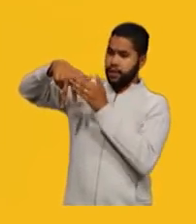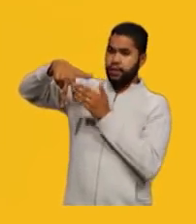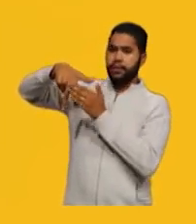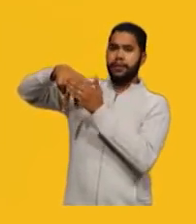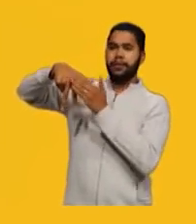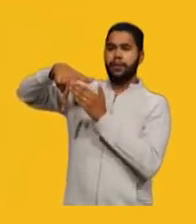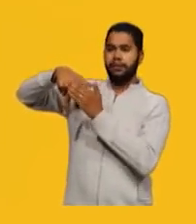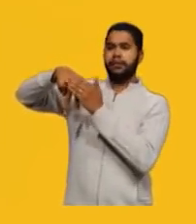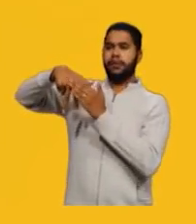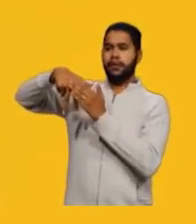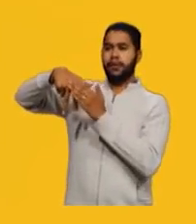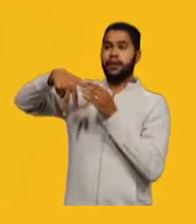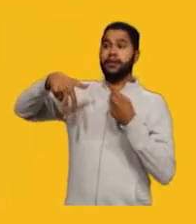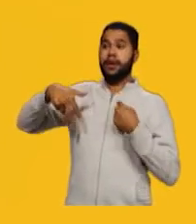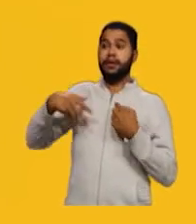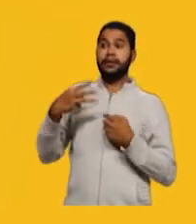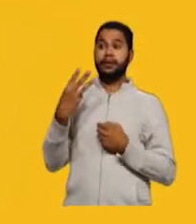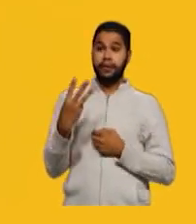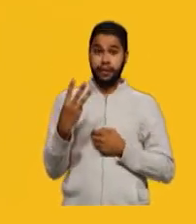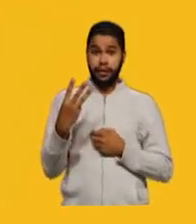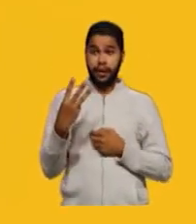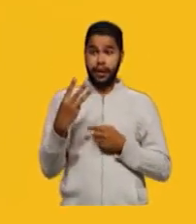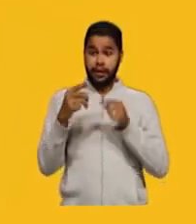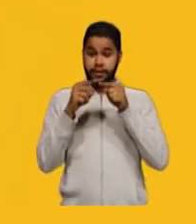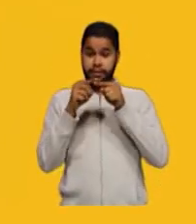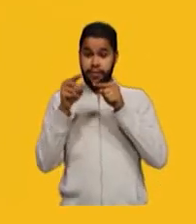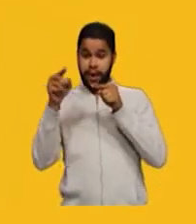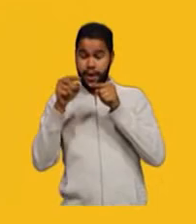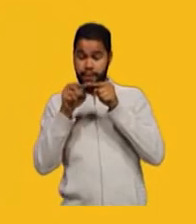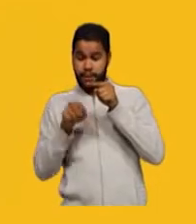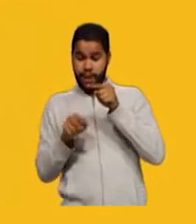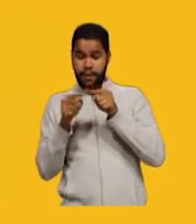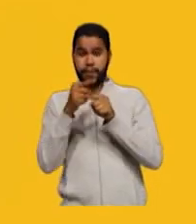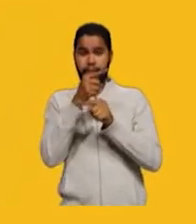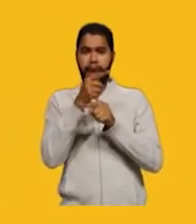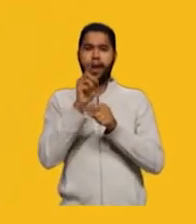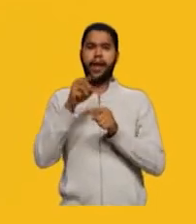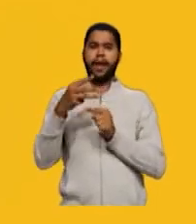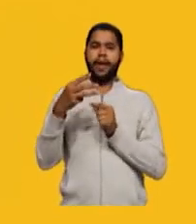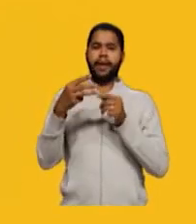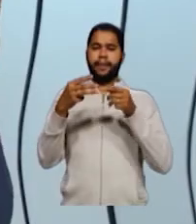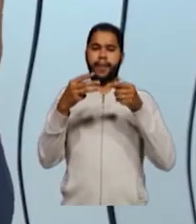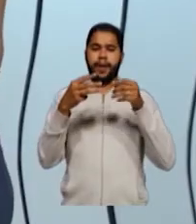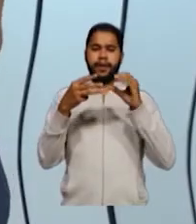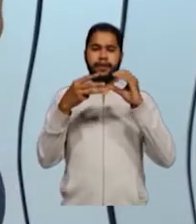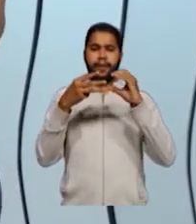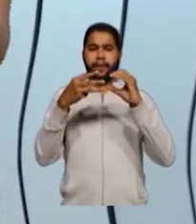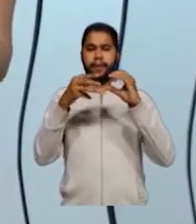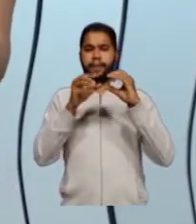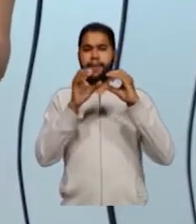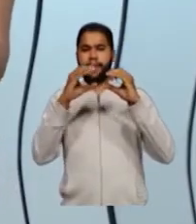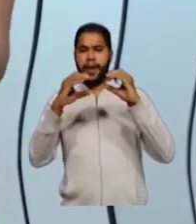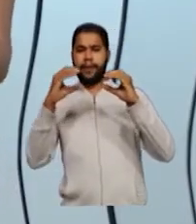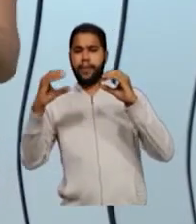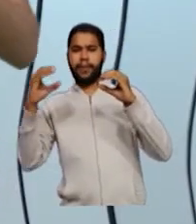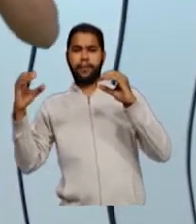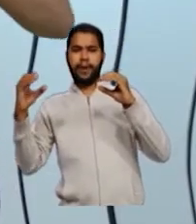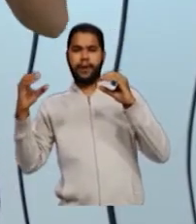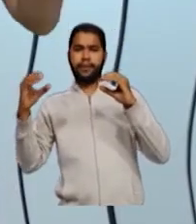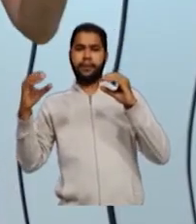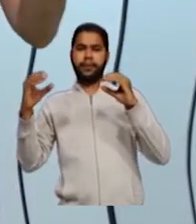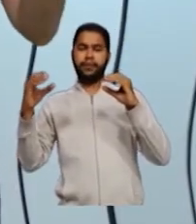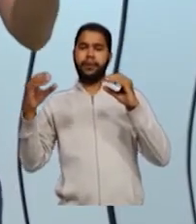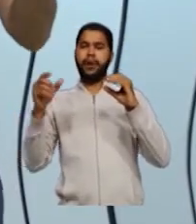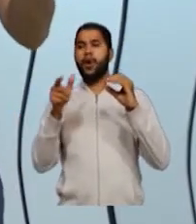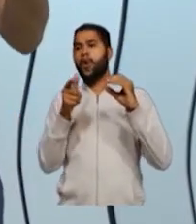aqueles três tracinhos. Se tem três tracinhos, quer dizer que está fazendo uma tripla ligação. Se é uma tripla ligação, está